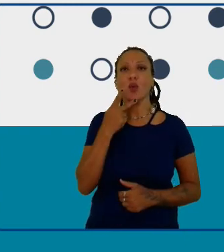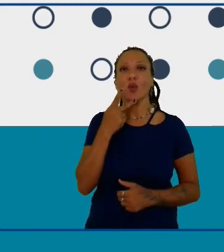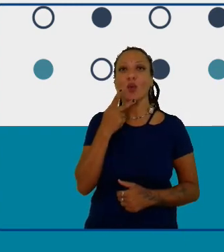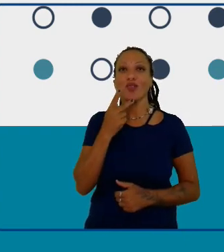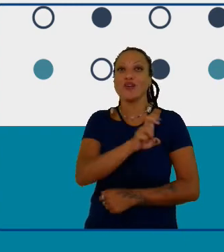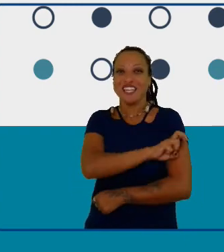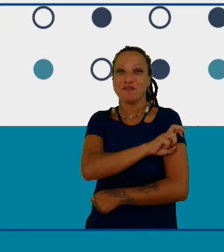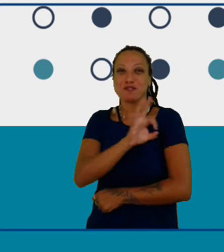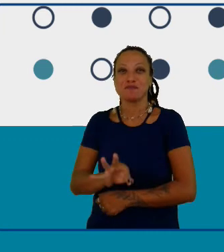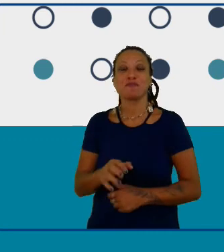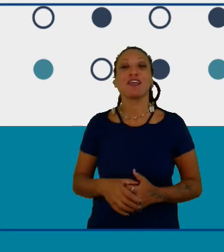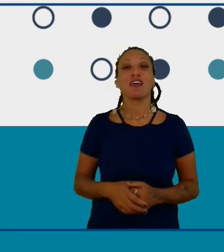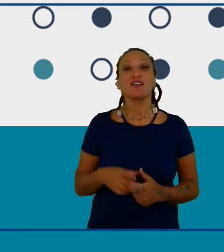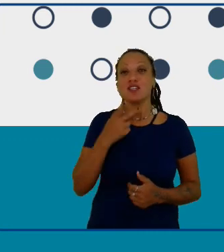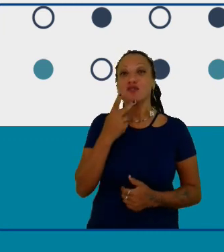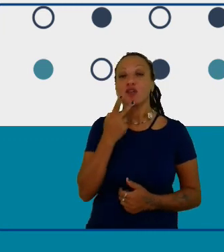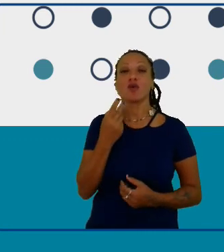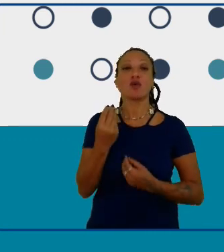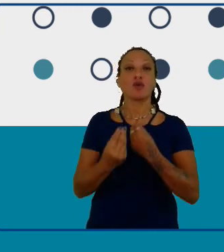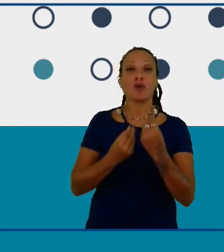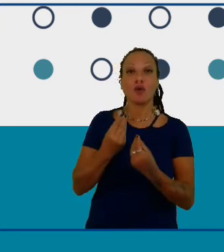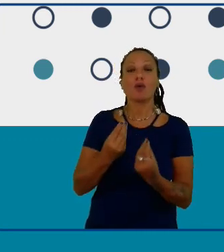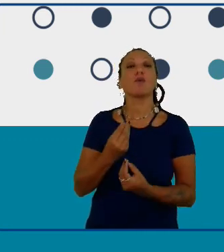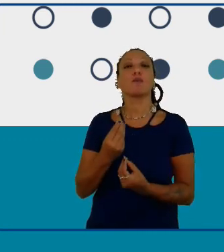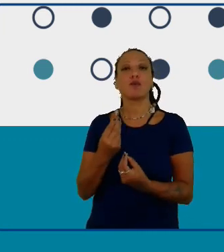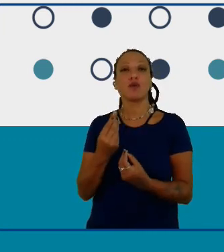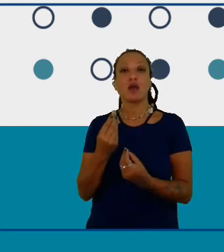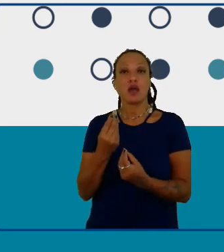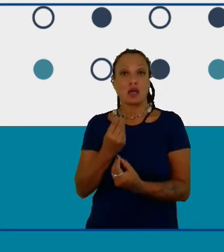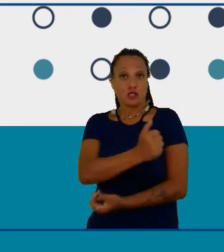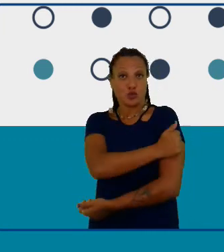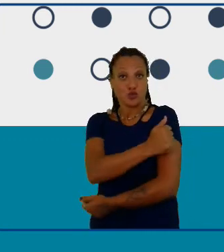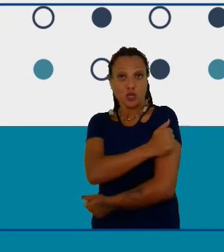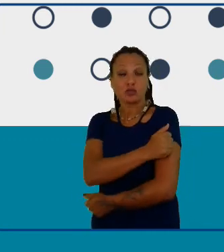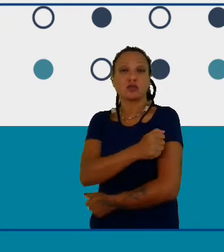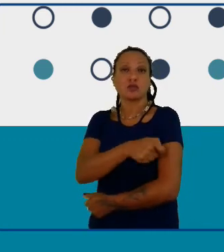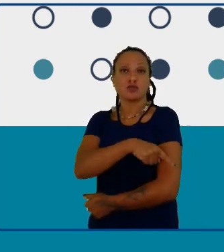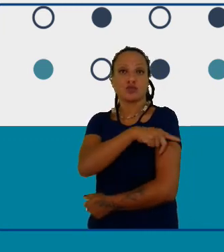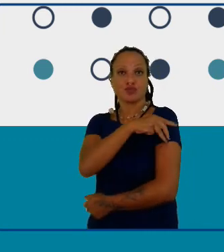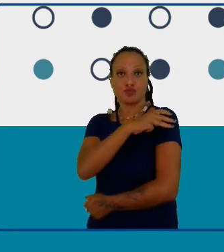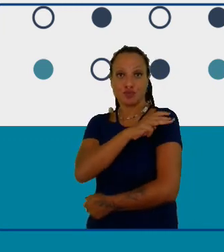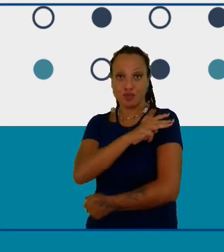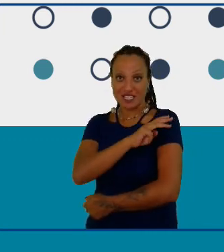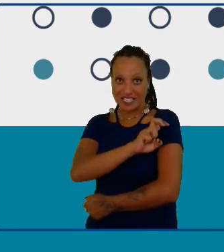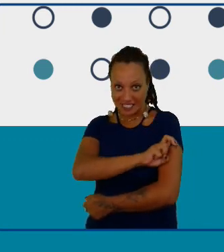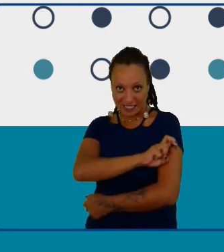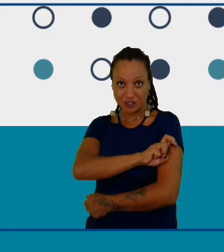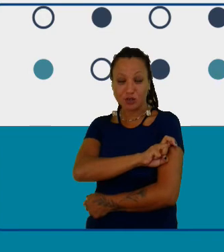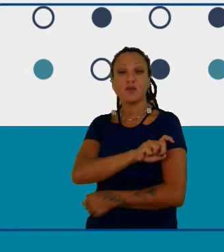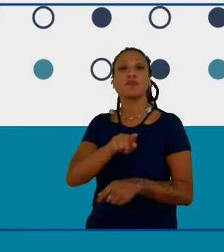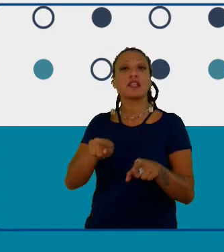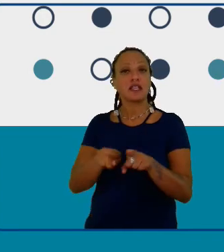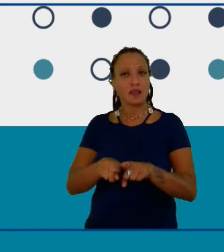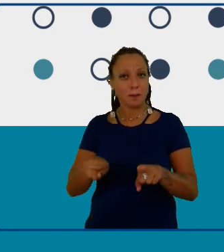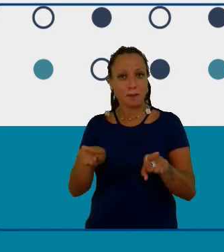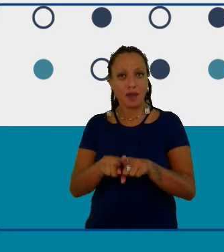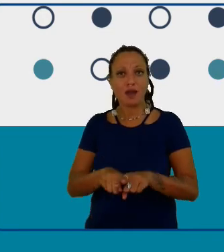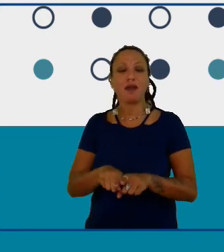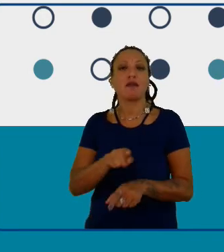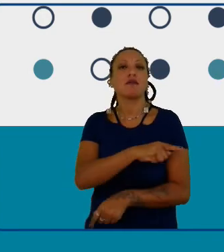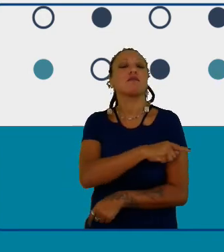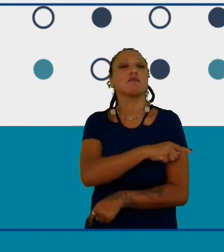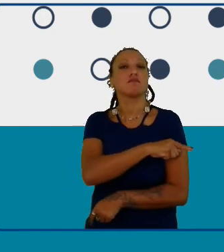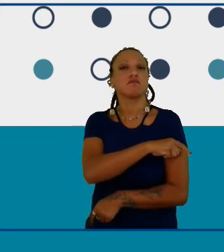Fundamental 1 do Primary e também para alunos do Ensino Fundamental e do Ensino Médio